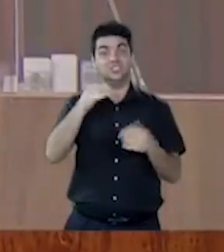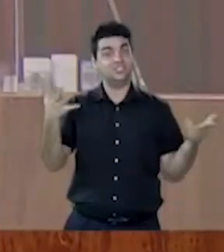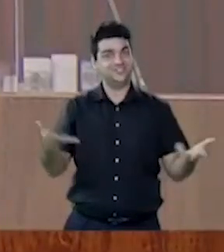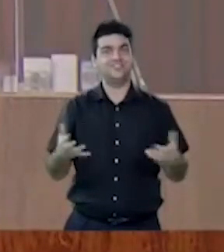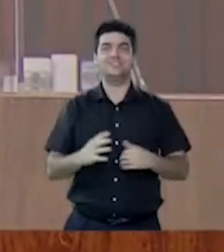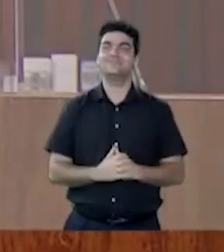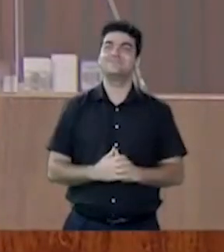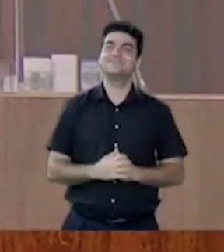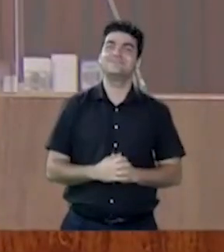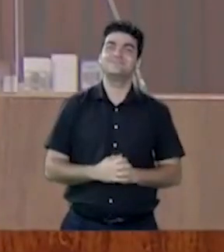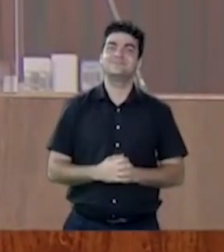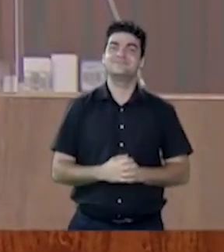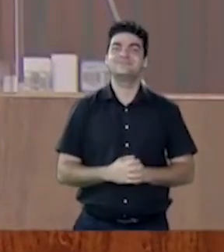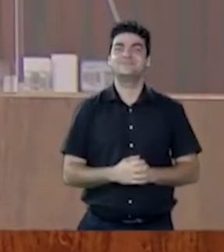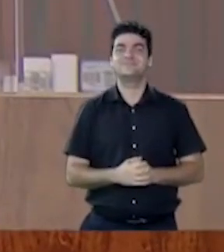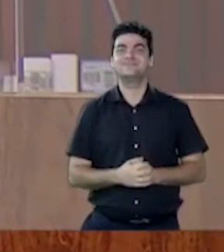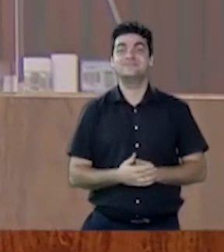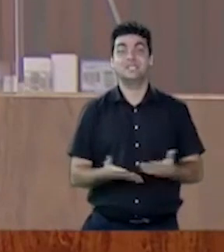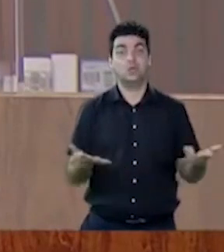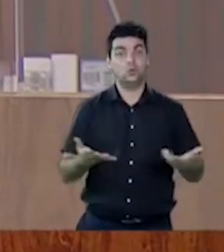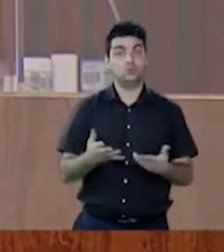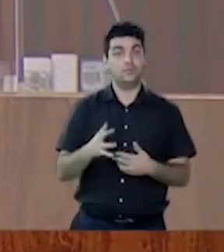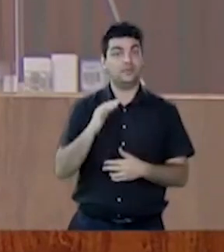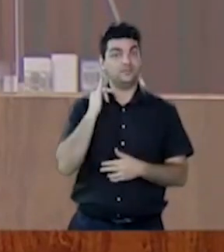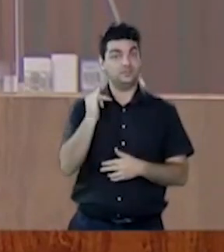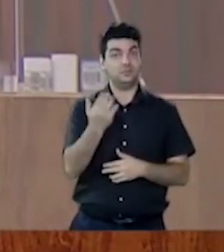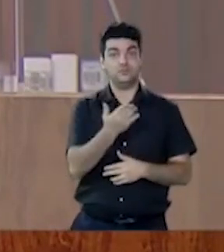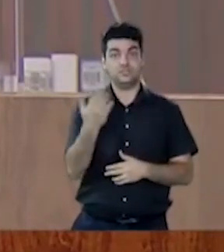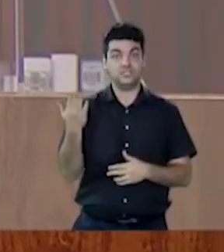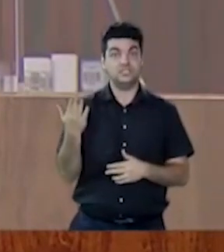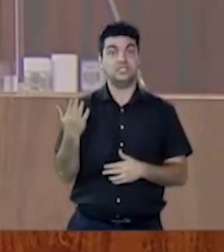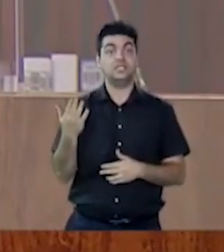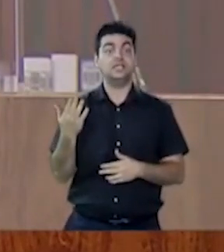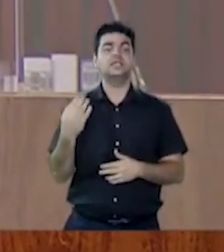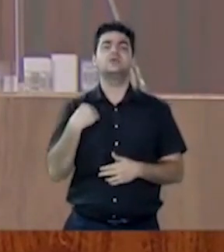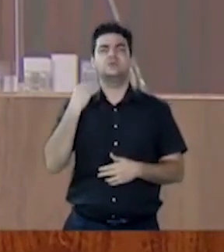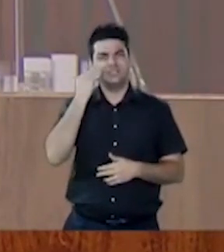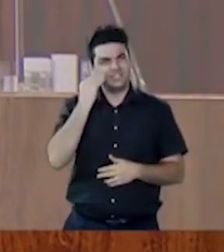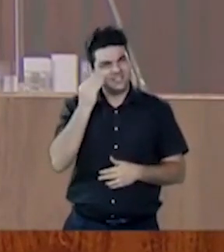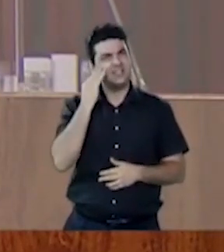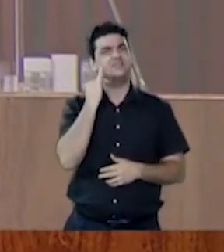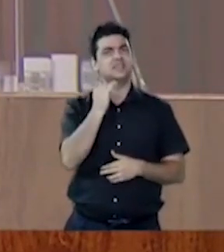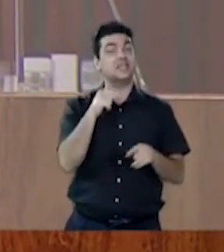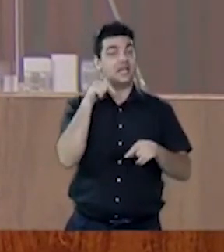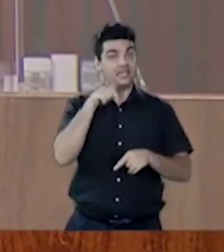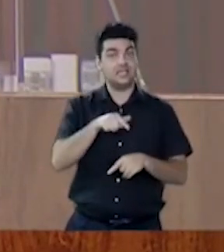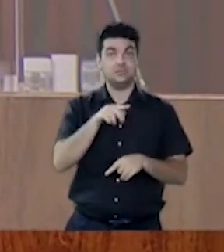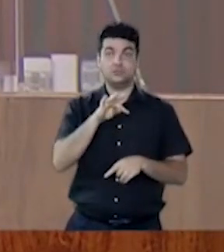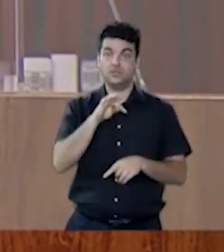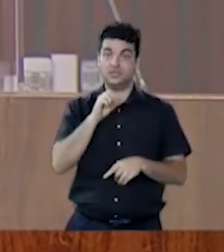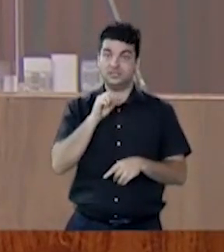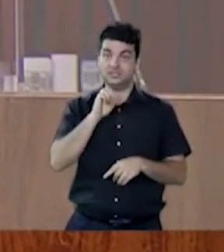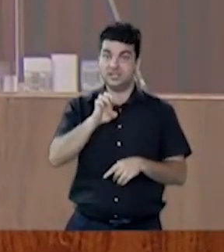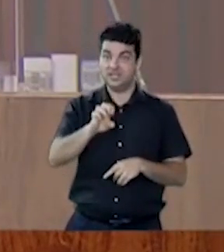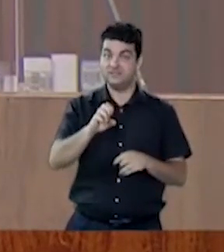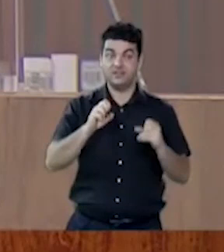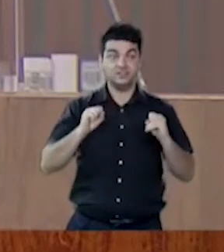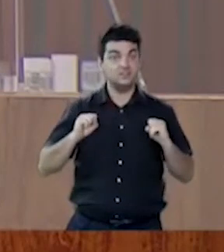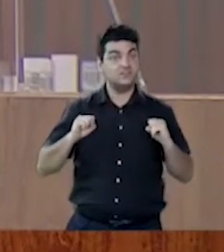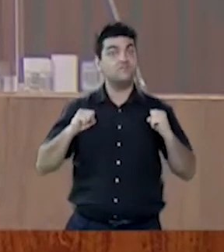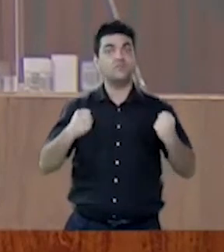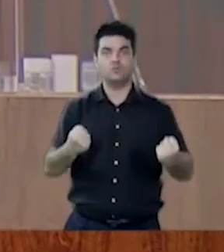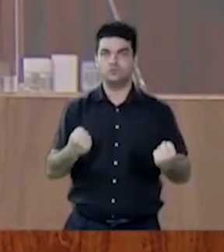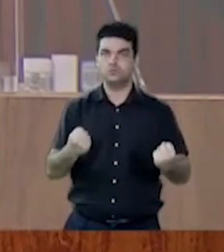hoje. E, em conclusão, e lembrando o que tenho procurado reiterar em nome do TSE, que é o Tribunal da Democracia.